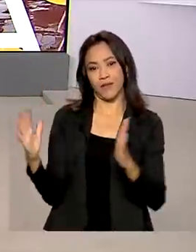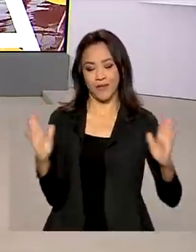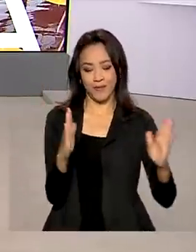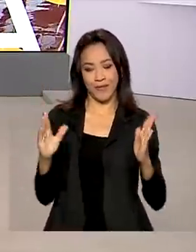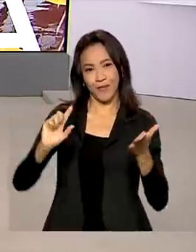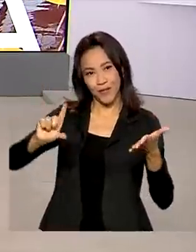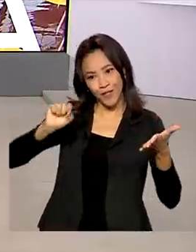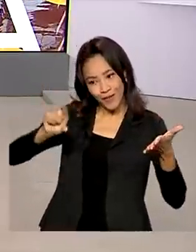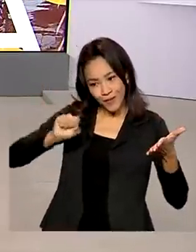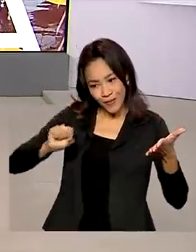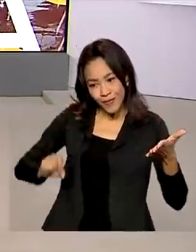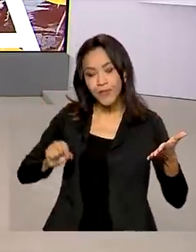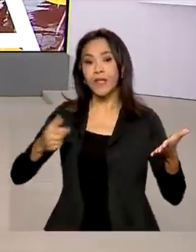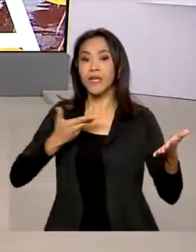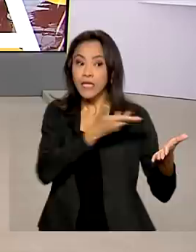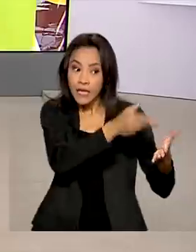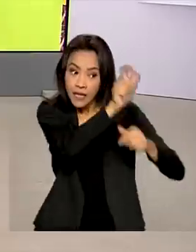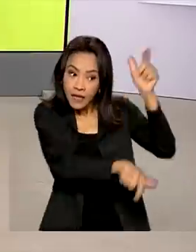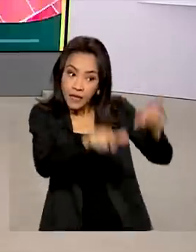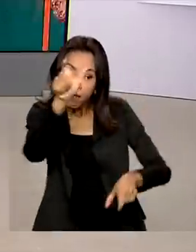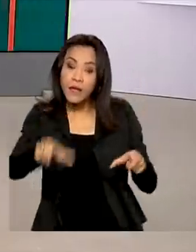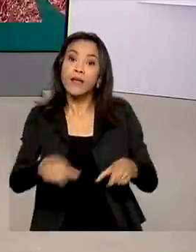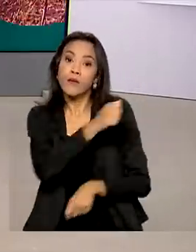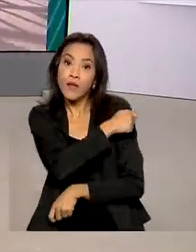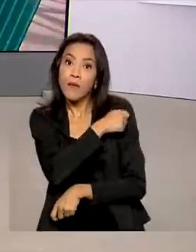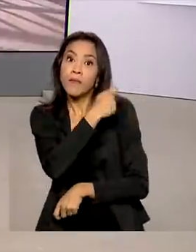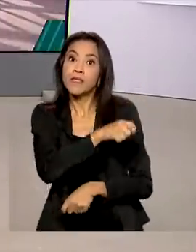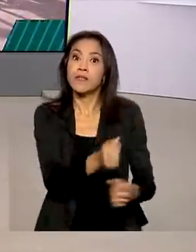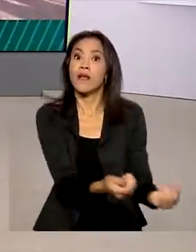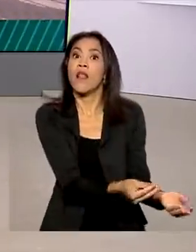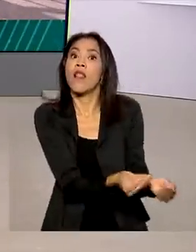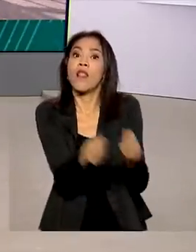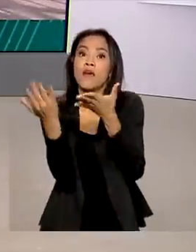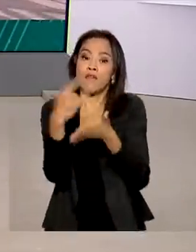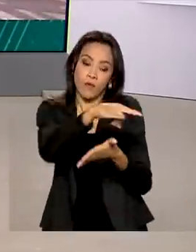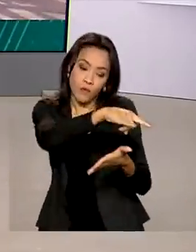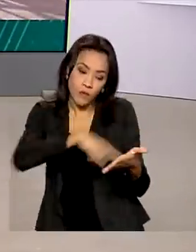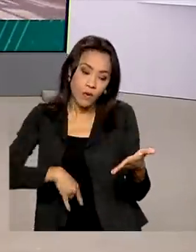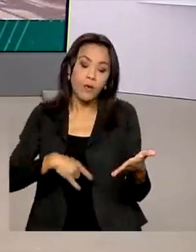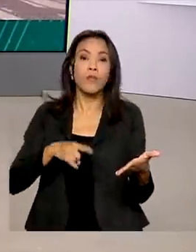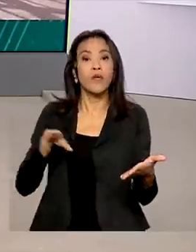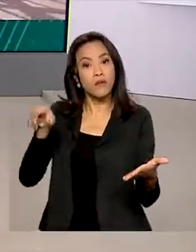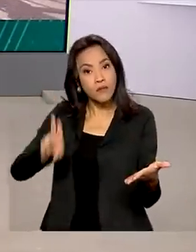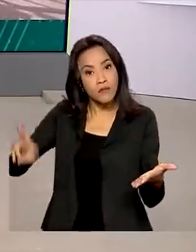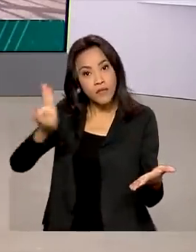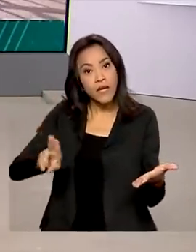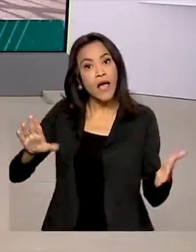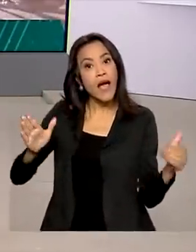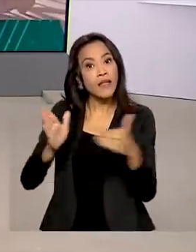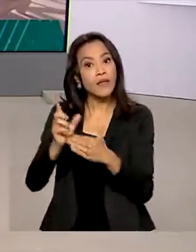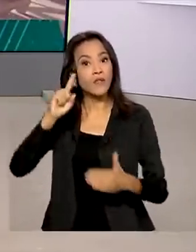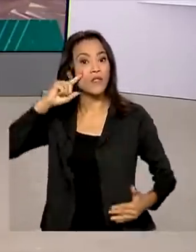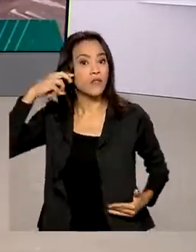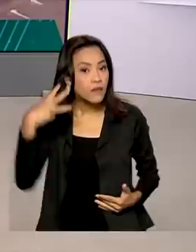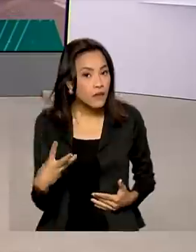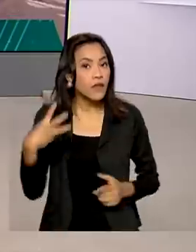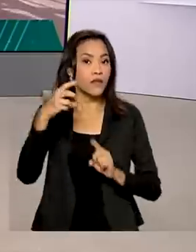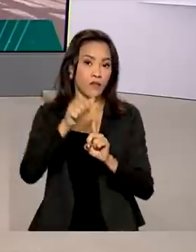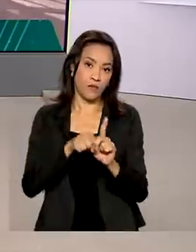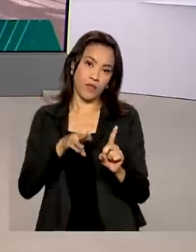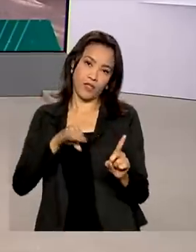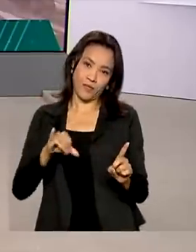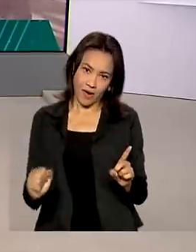seletivo. Os estudantes devem levar a documentação às instituições de ensino que terão até o dia 3 de maio para emitir o